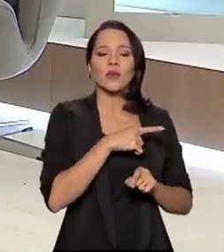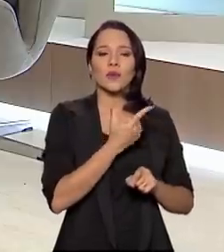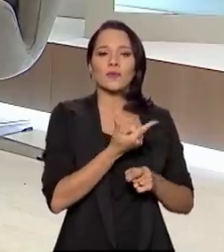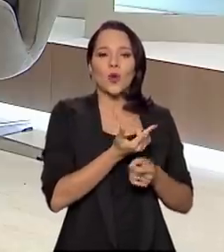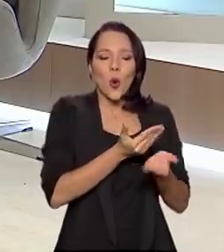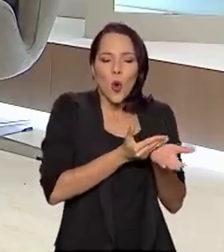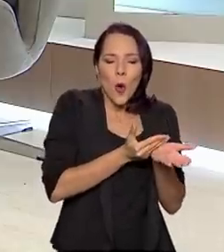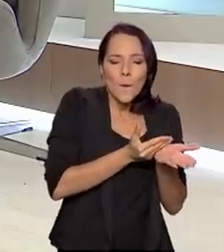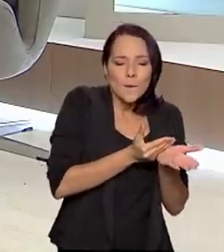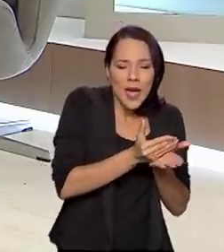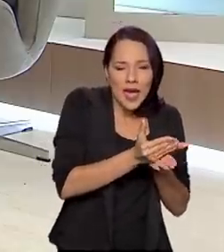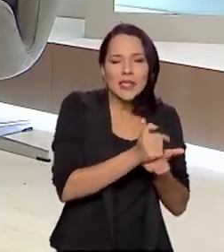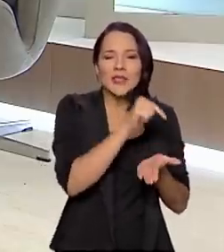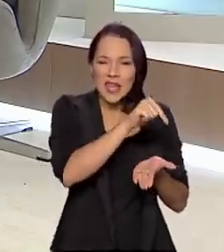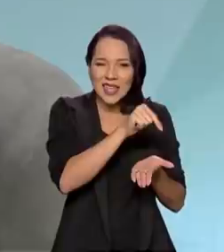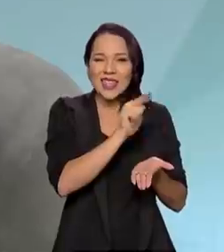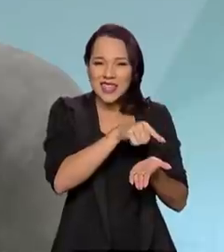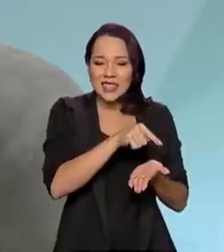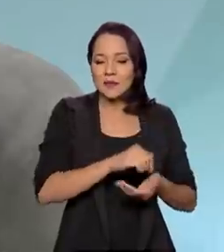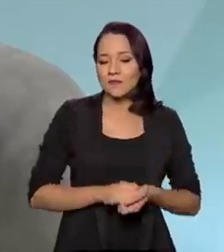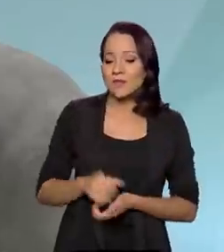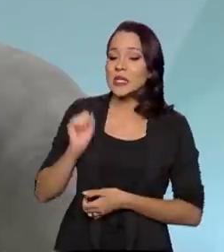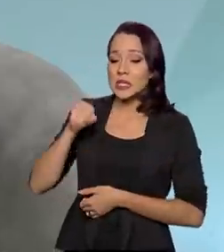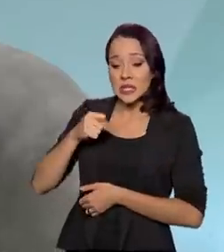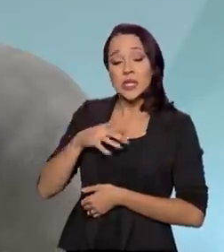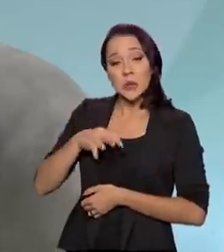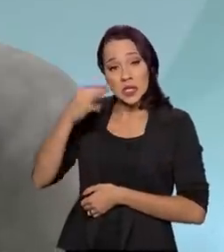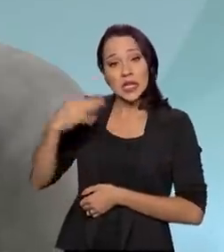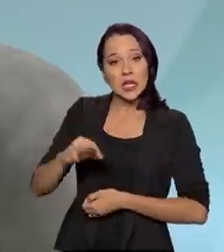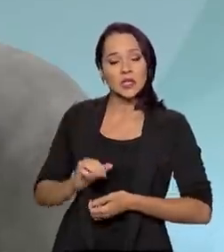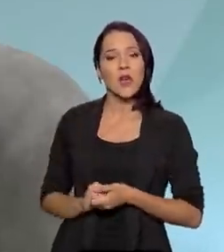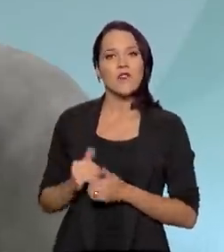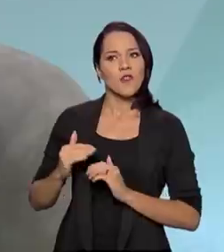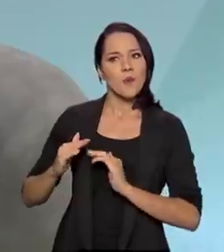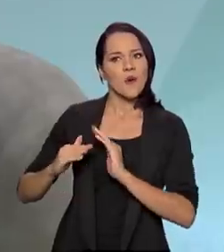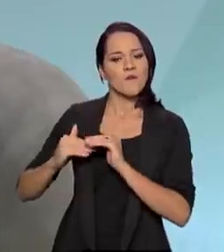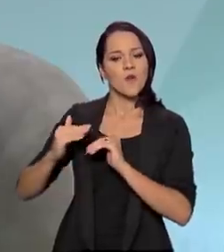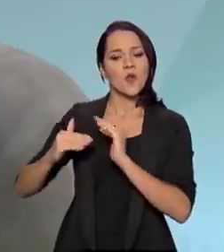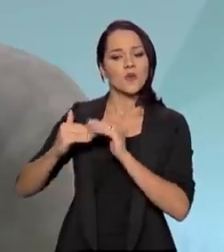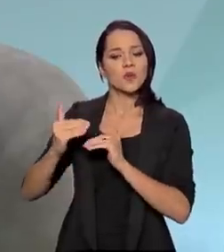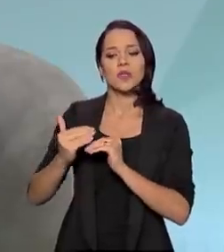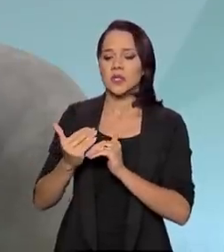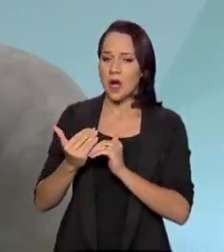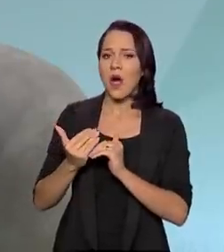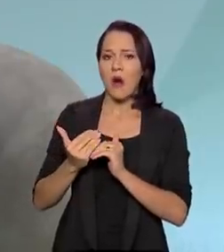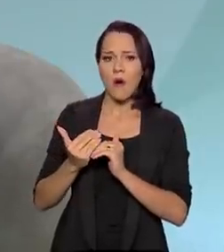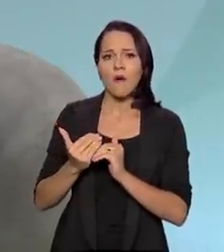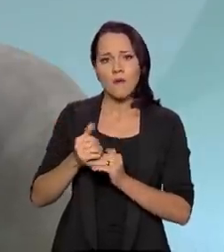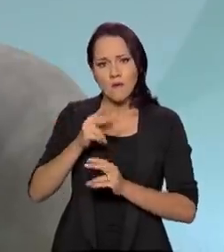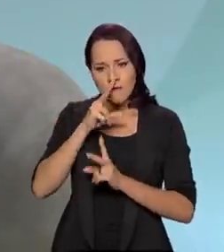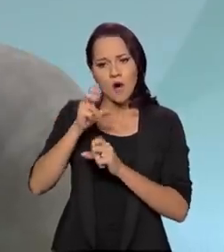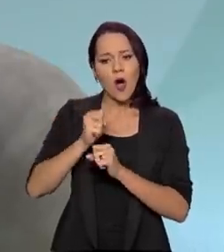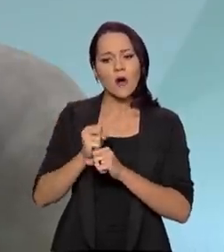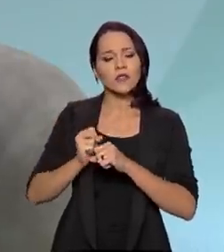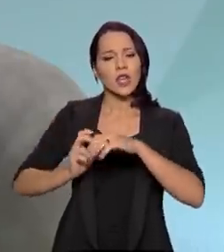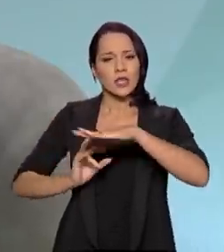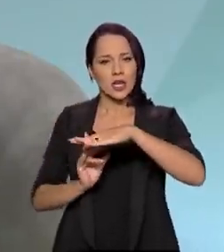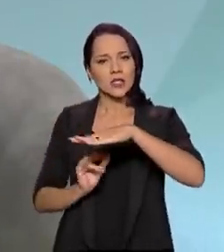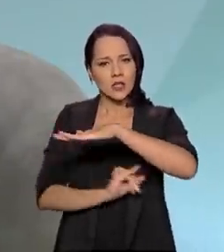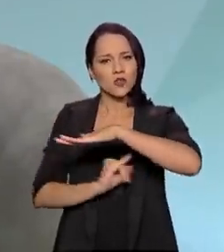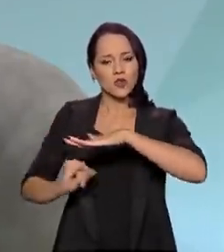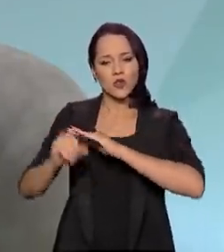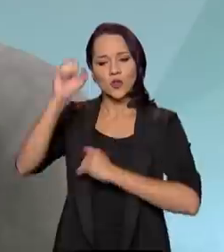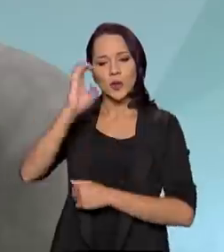embrião deve ter surgido ali, né? Sim, claro. Eu não tenho dúvida. Foi uma evolução muito grande nas instituições